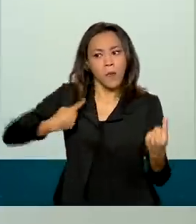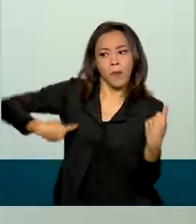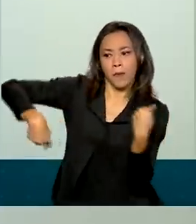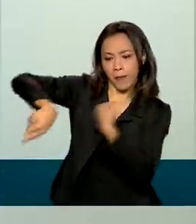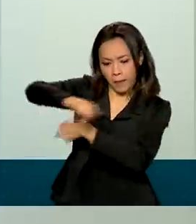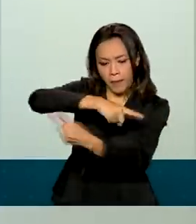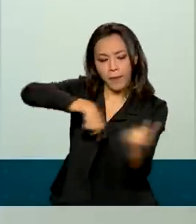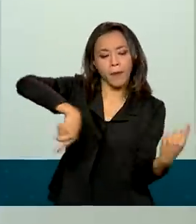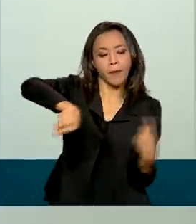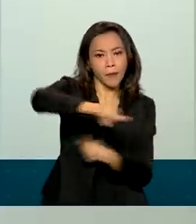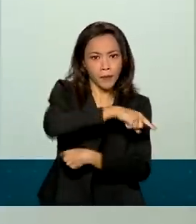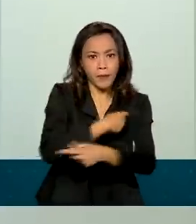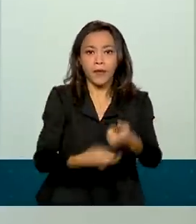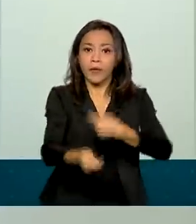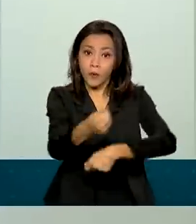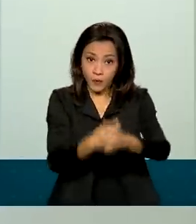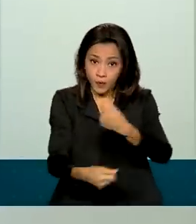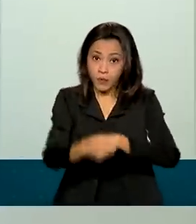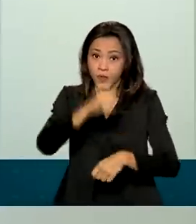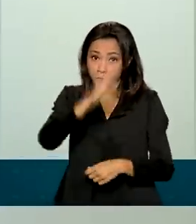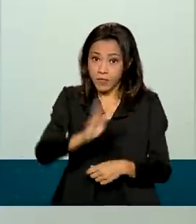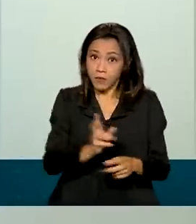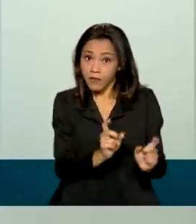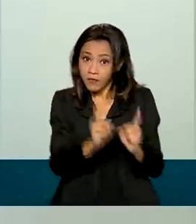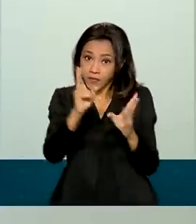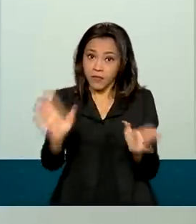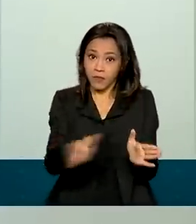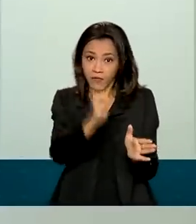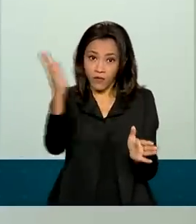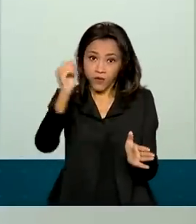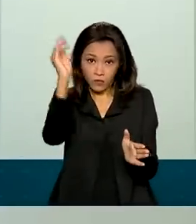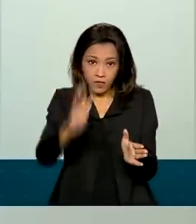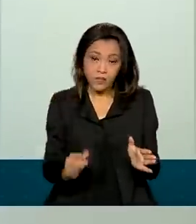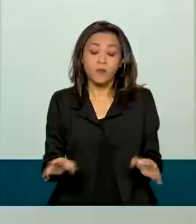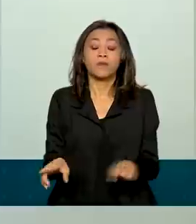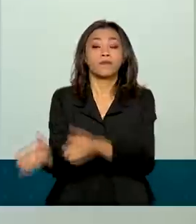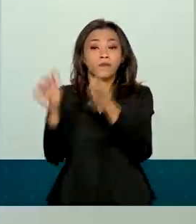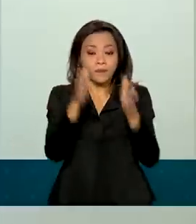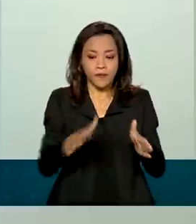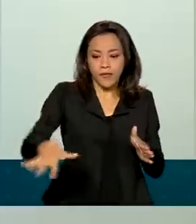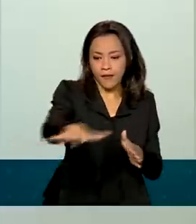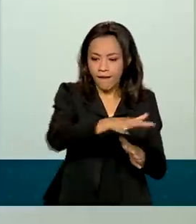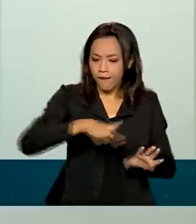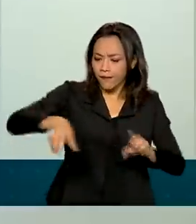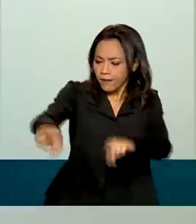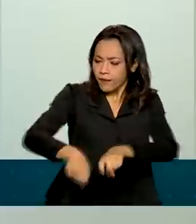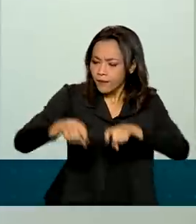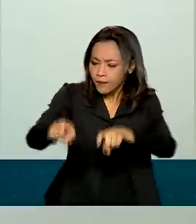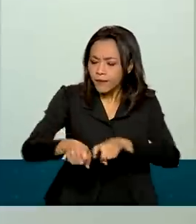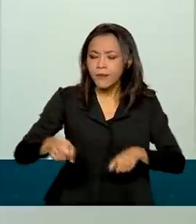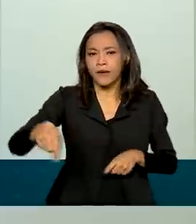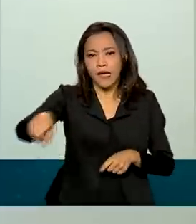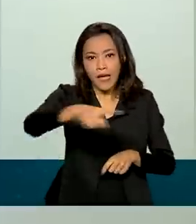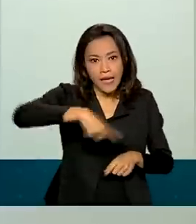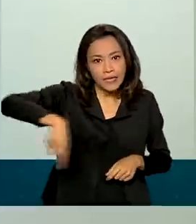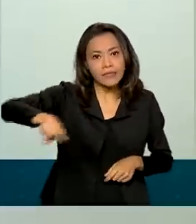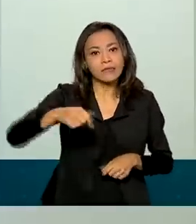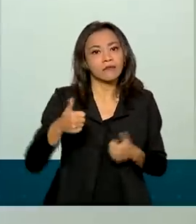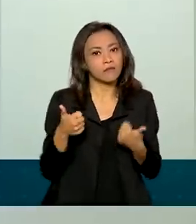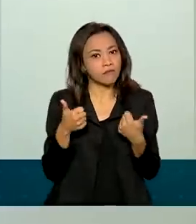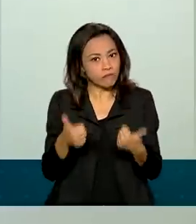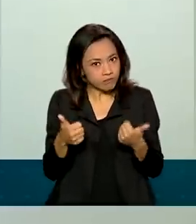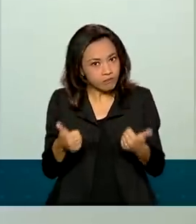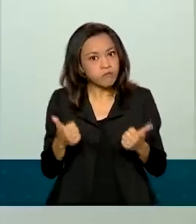brasileira para a exportação. E, domesticamente, o setor agrícola foi o setor que mais respondeu pelo